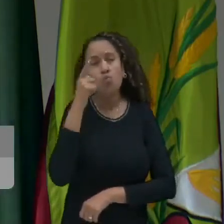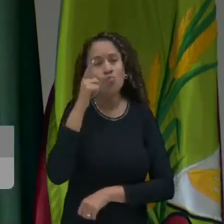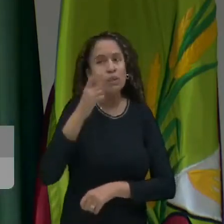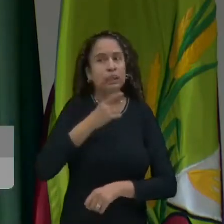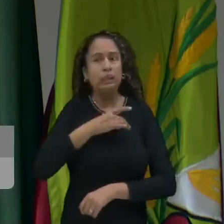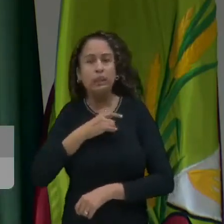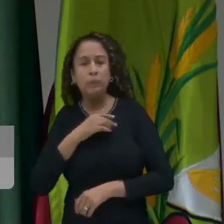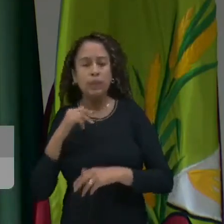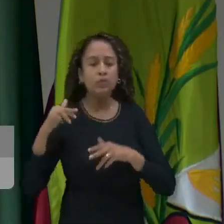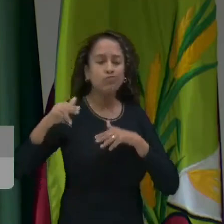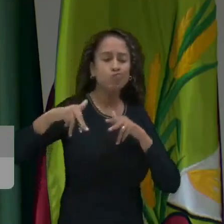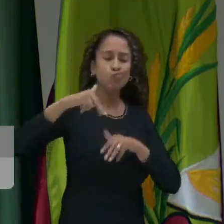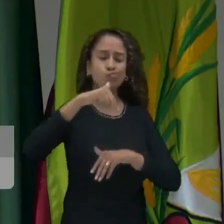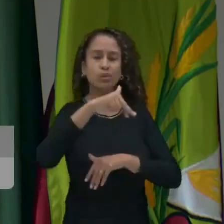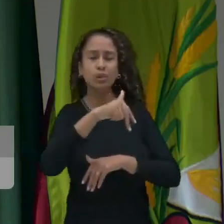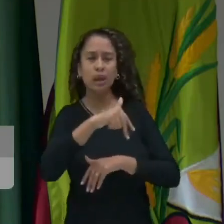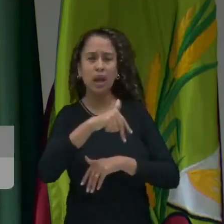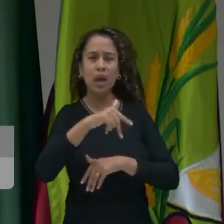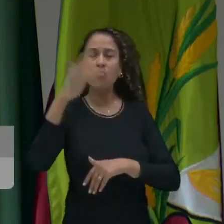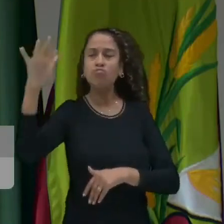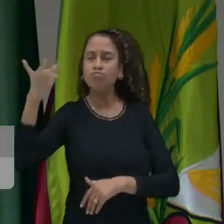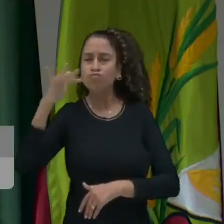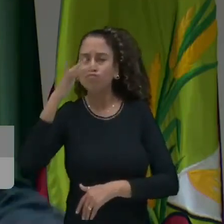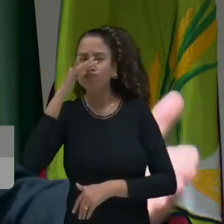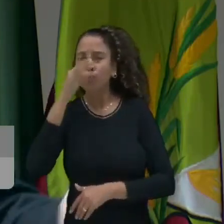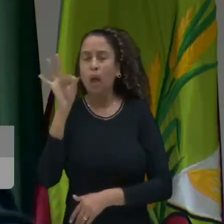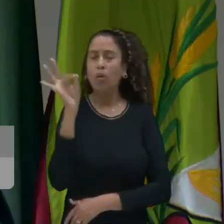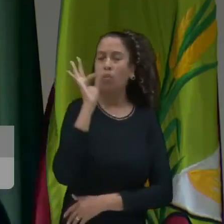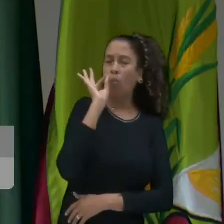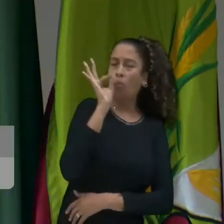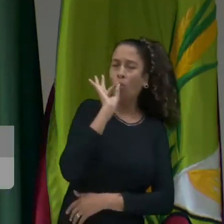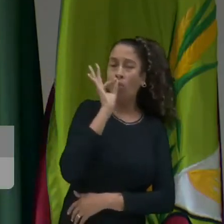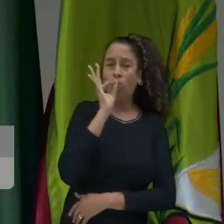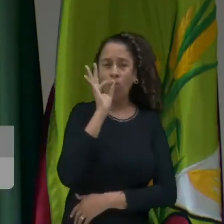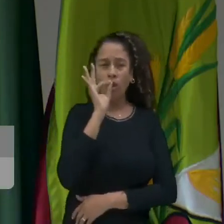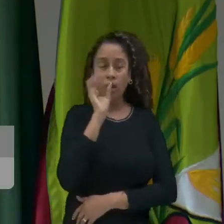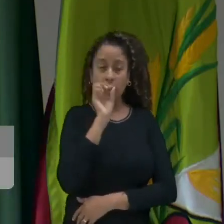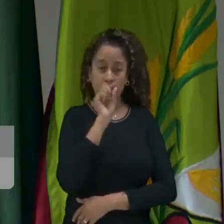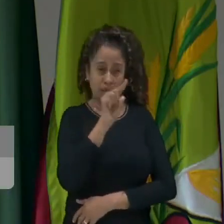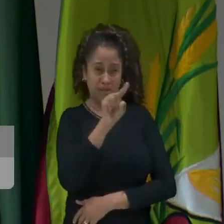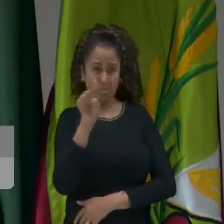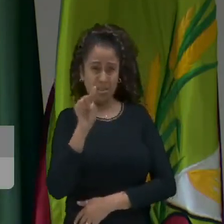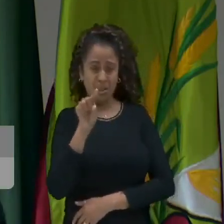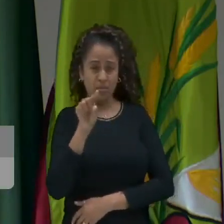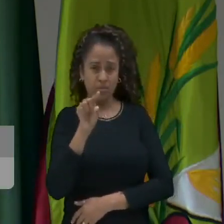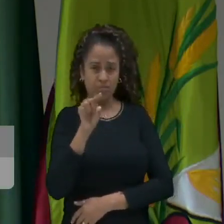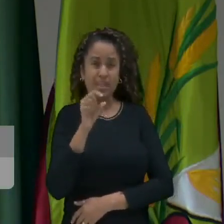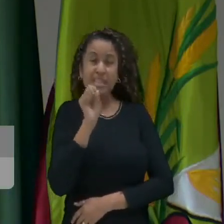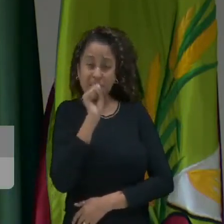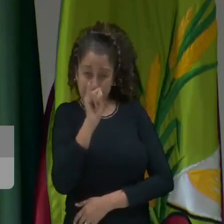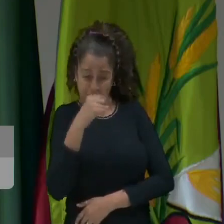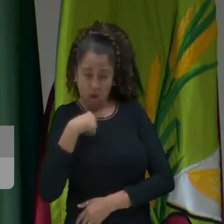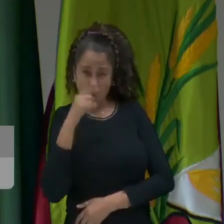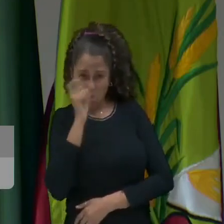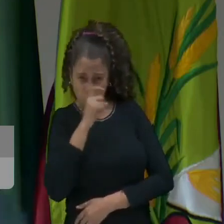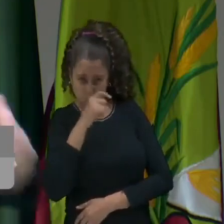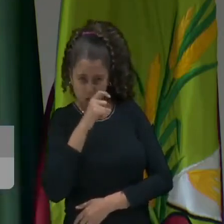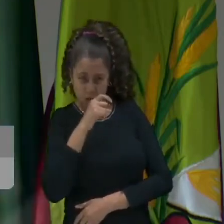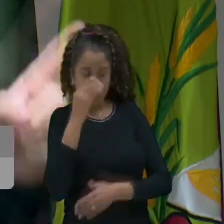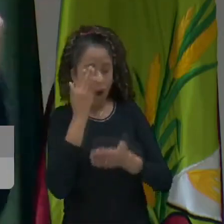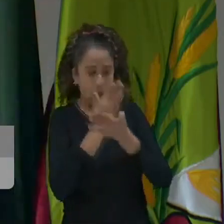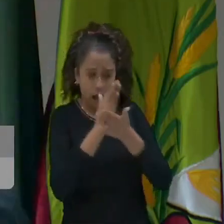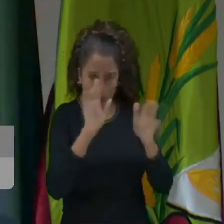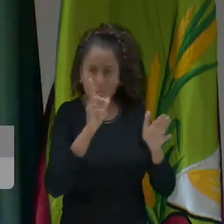e a turma do etanol tomou conta? E se for mentira, vamos encerrar a sessão e vamos dar um pulinho